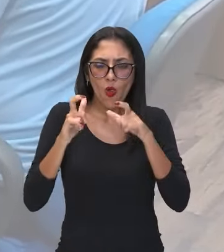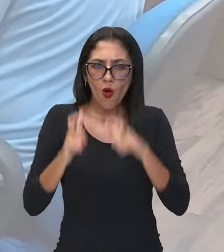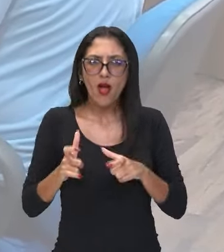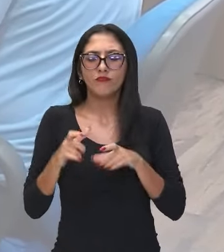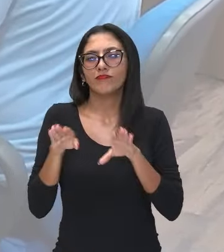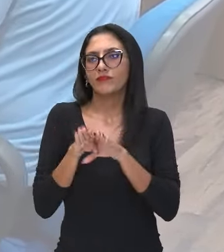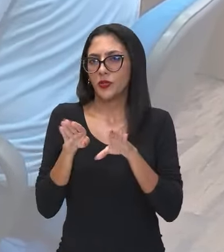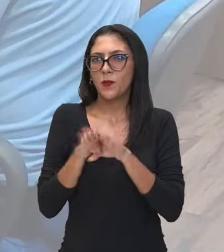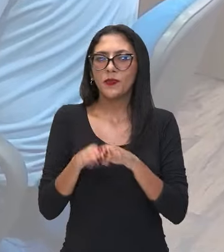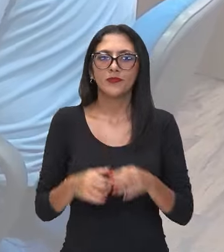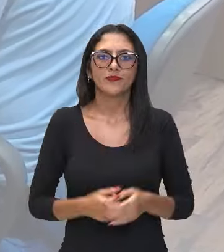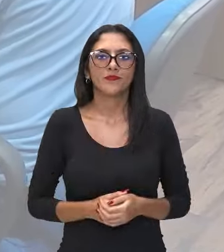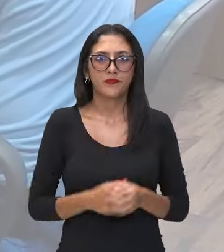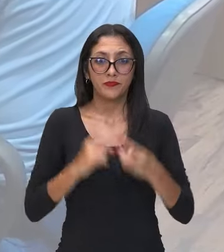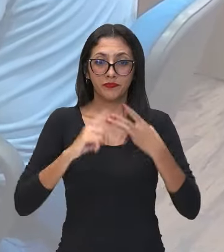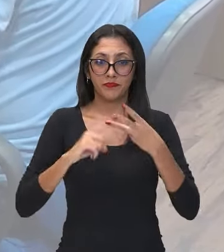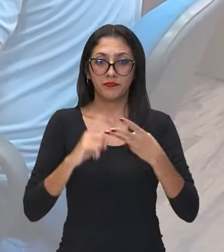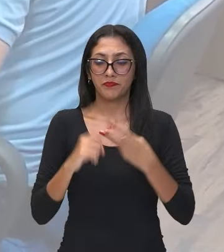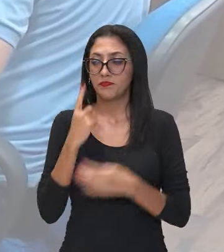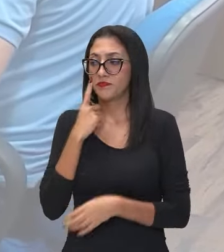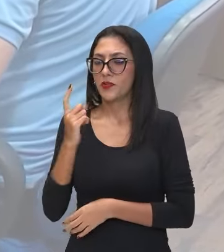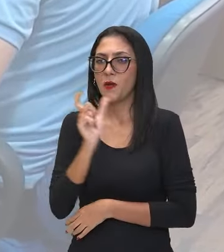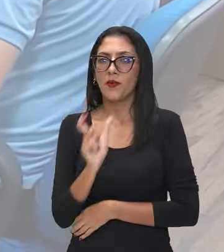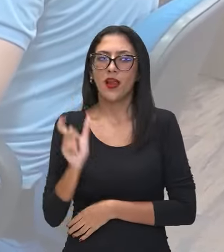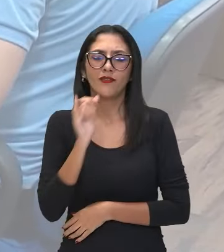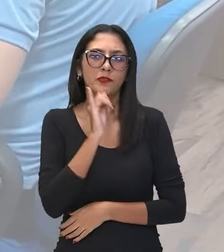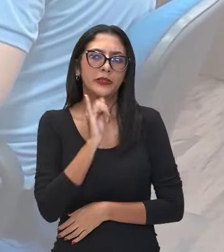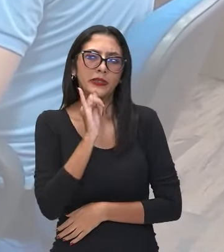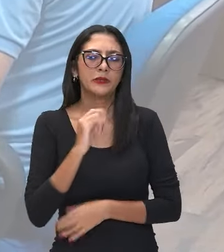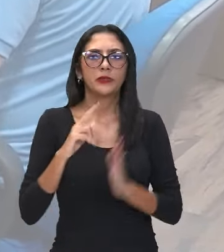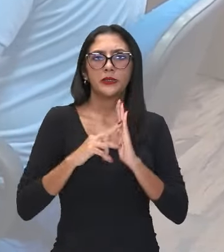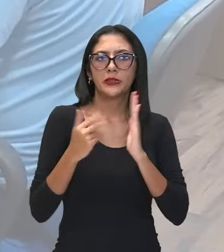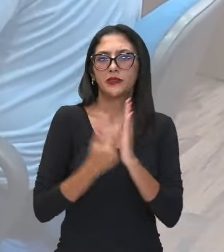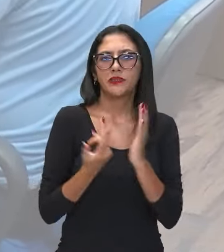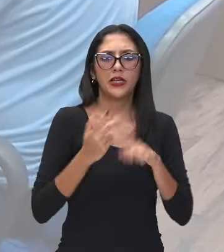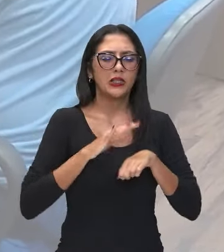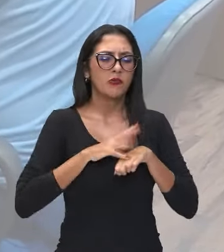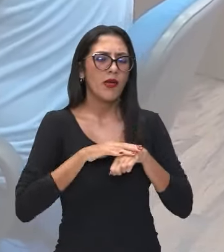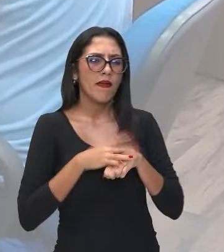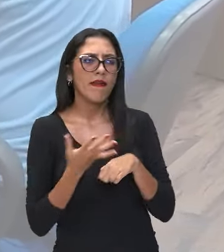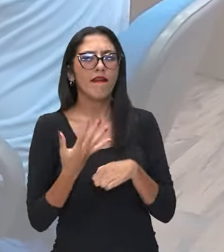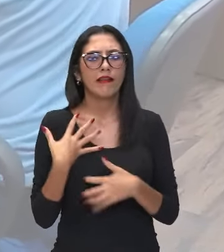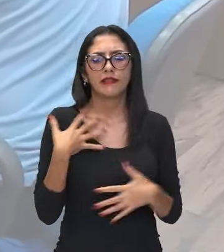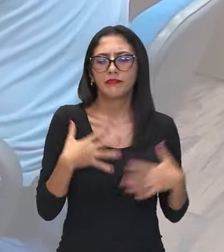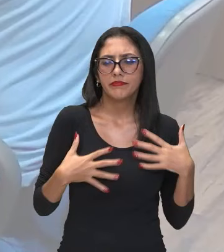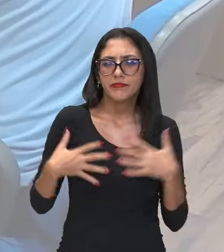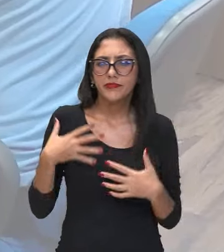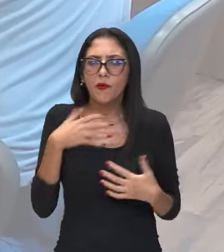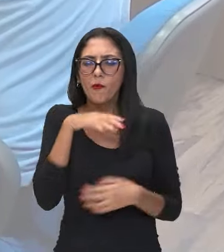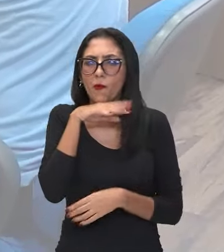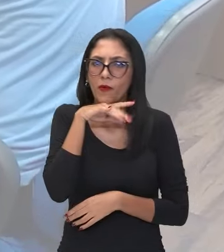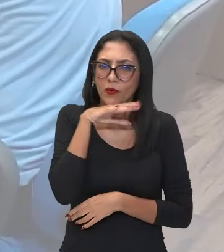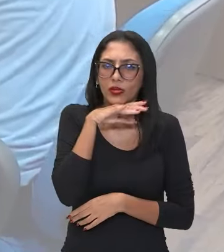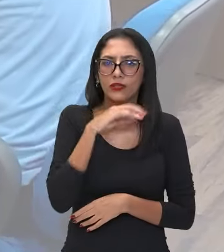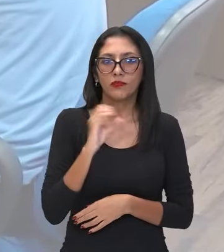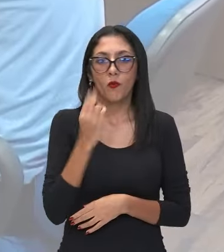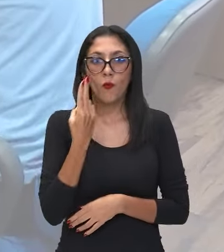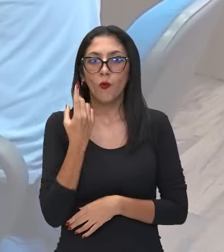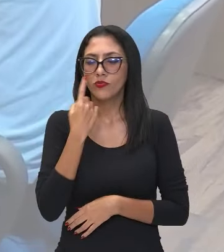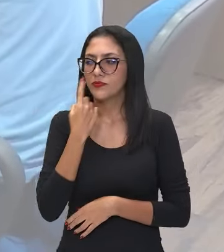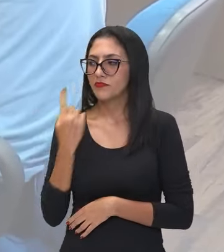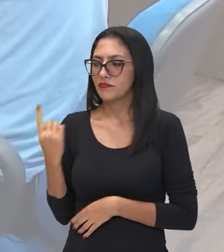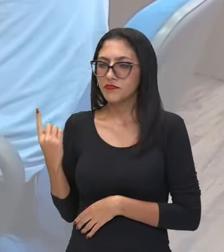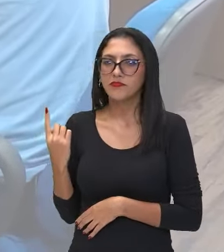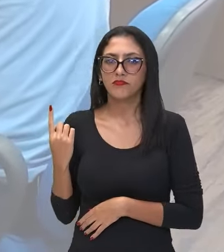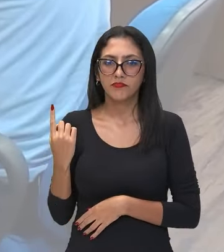Isso. Tem o baqueado, que é quando a pessoa tá doente, não tá se sentindo bem. Tem o banzeiro, né? Que